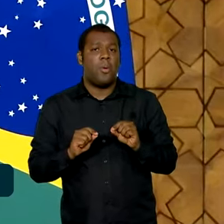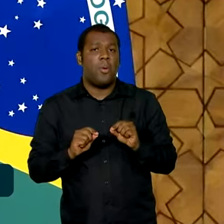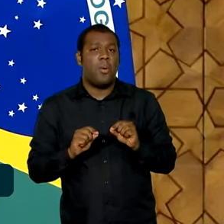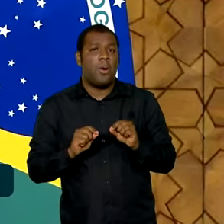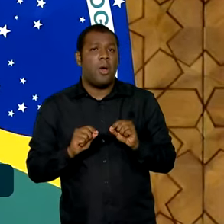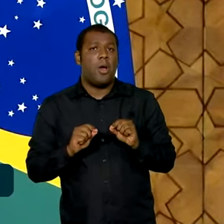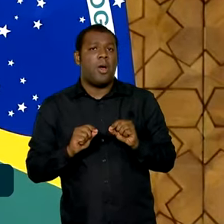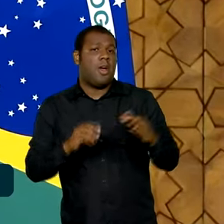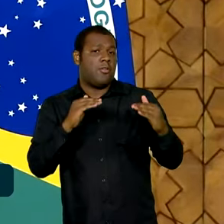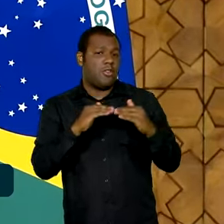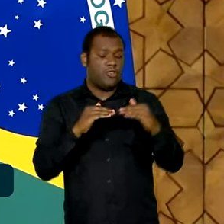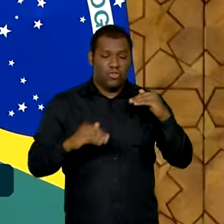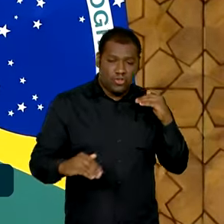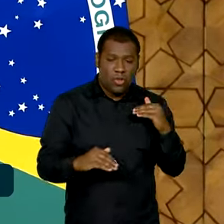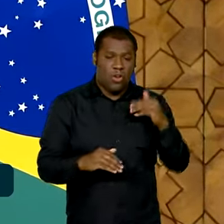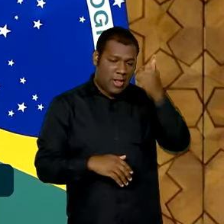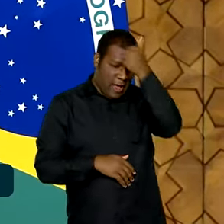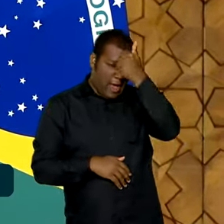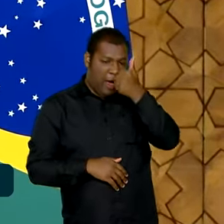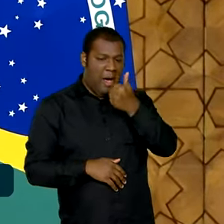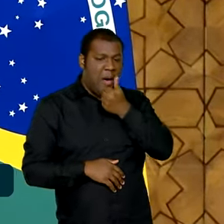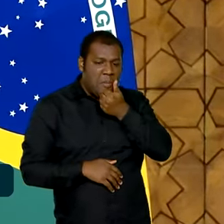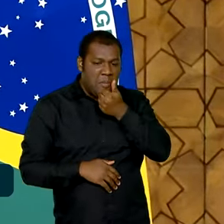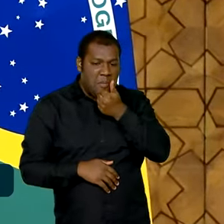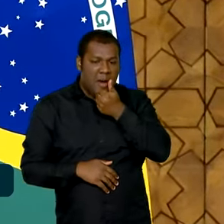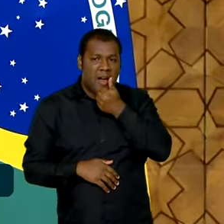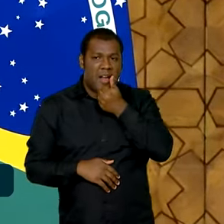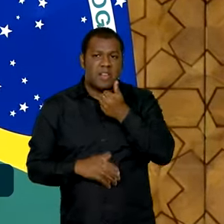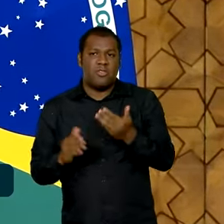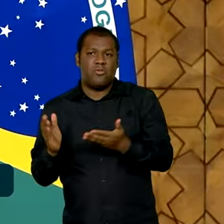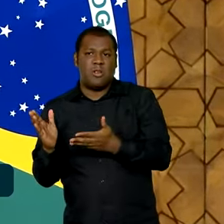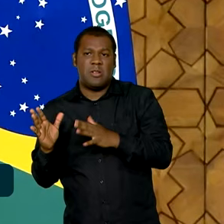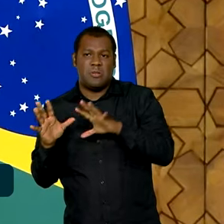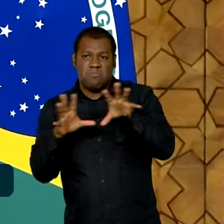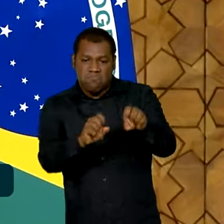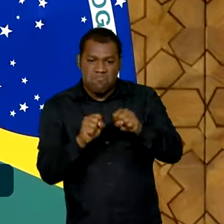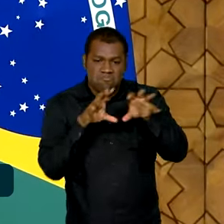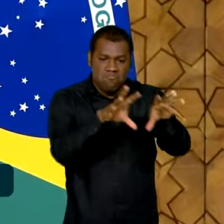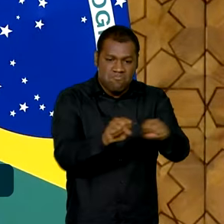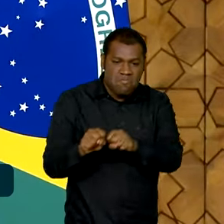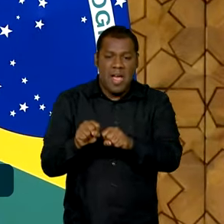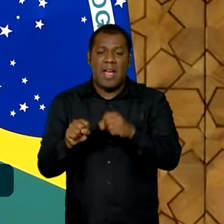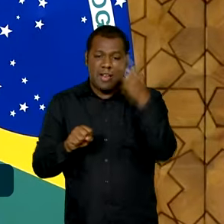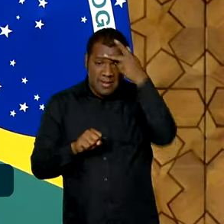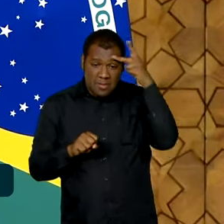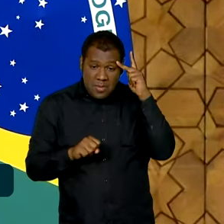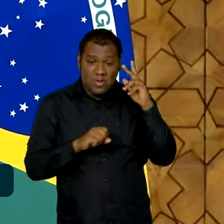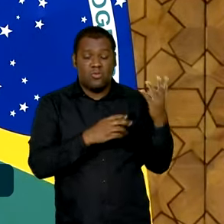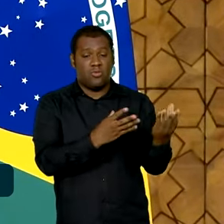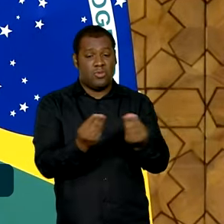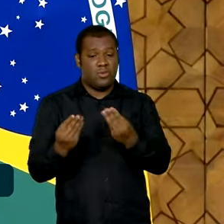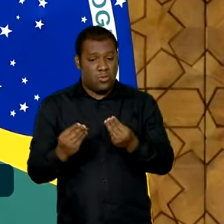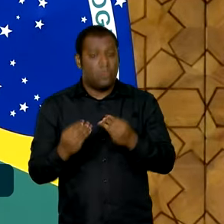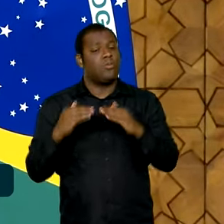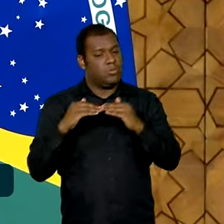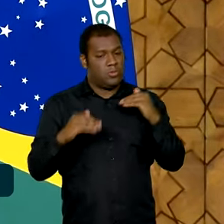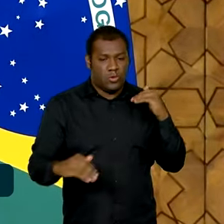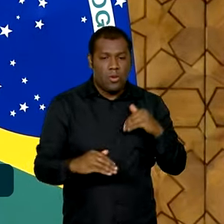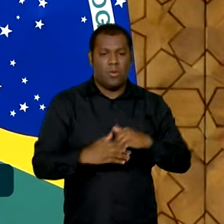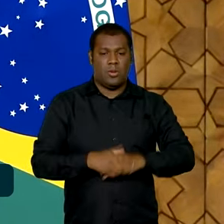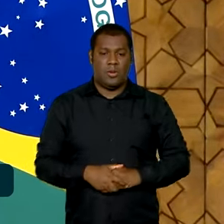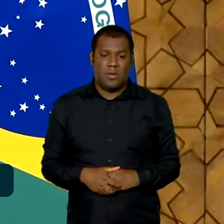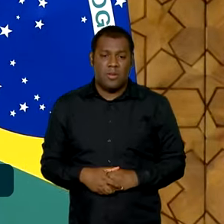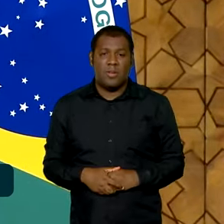a Israel e ao sequestro de centenas de pessoas. E nós condenamos e